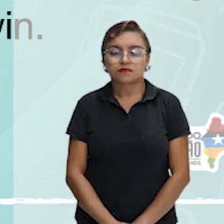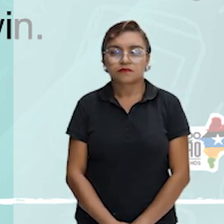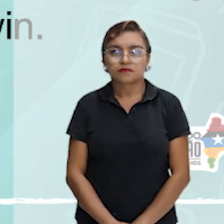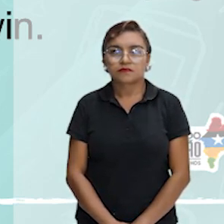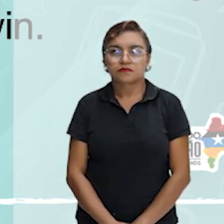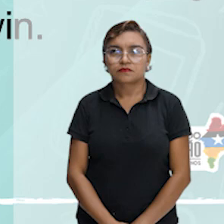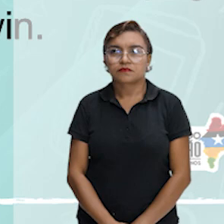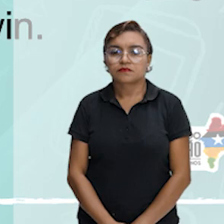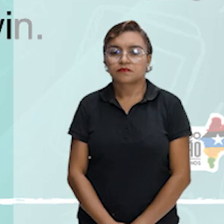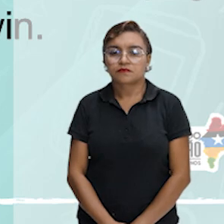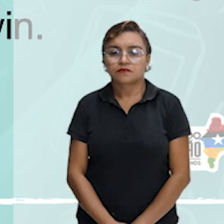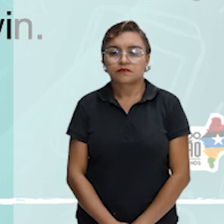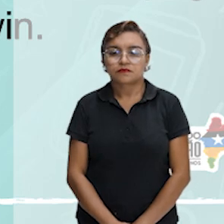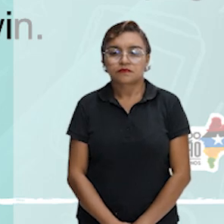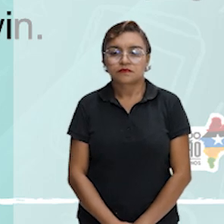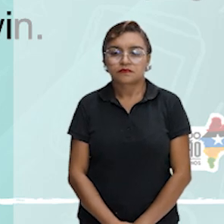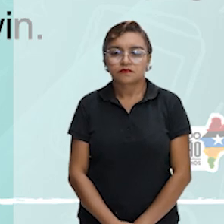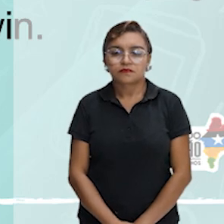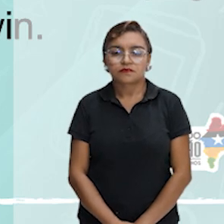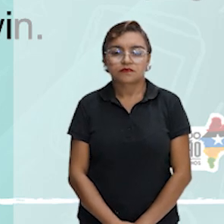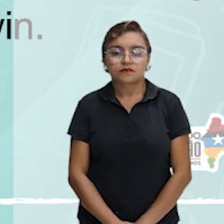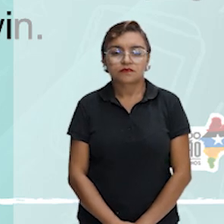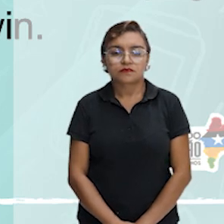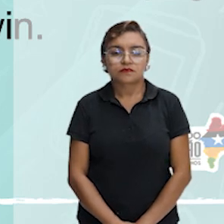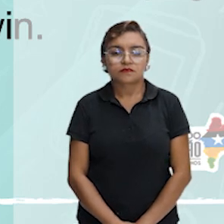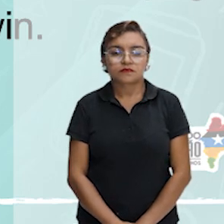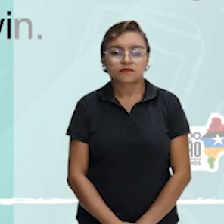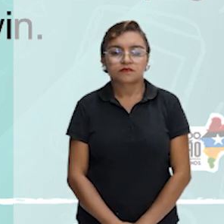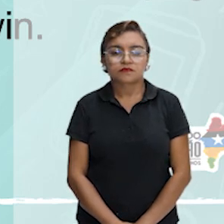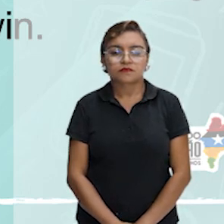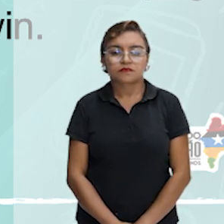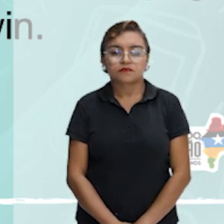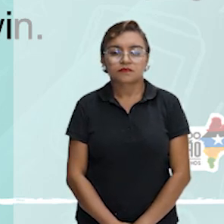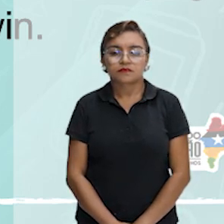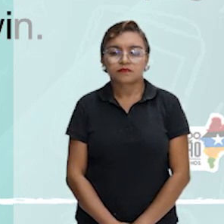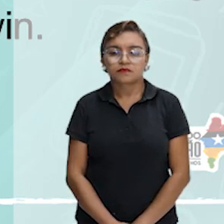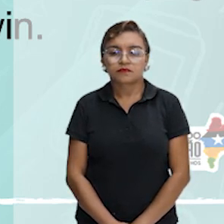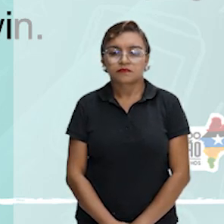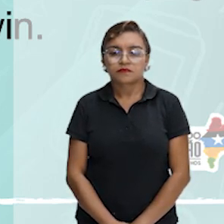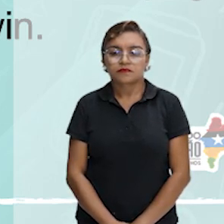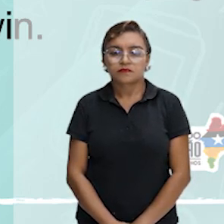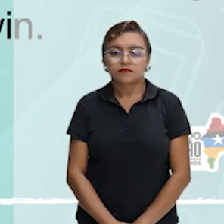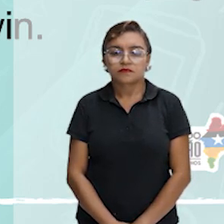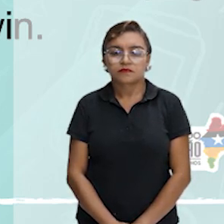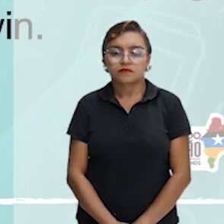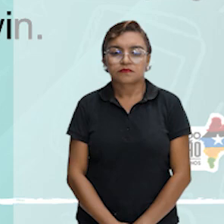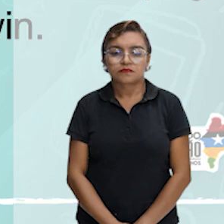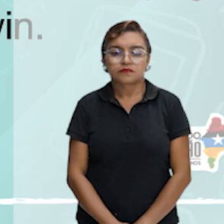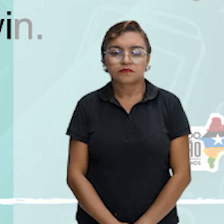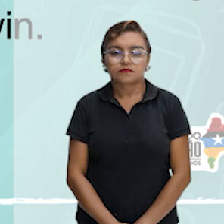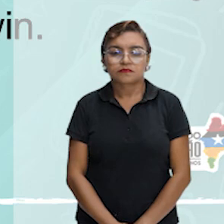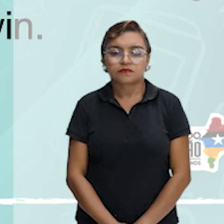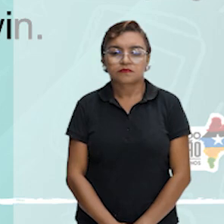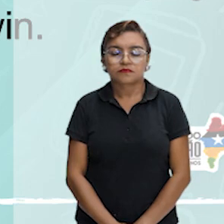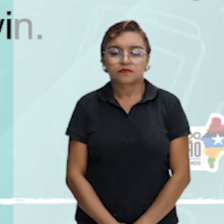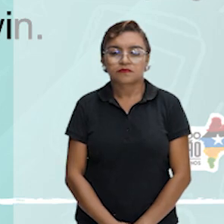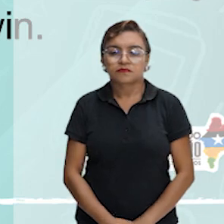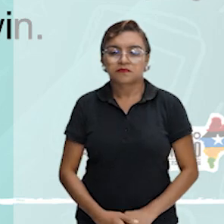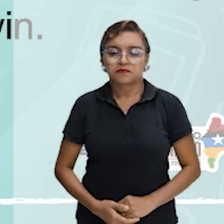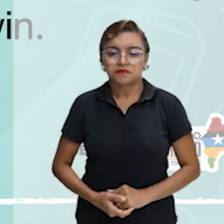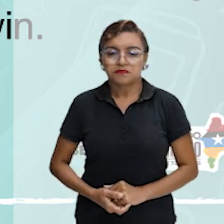Harriet, que antes fora Harry, poderia ter chegado à Austrália pelas mãos de um marinheiro das rodas baleeiras.